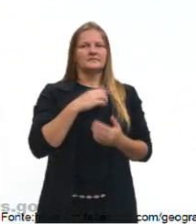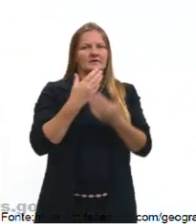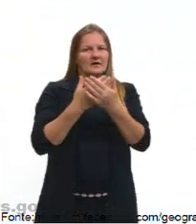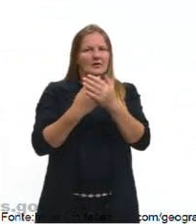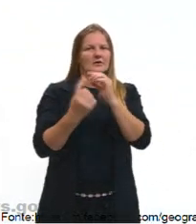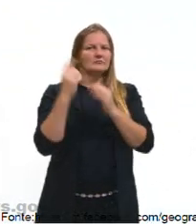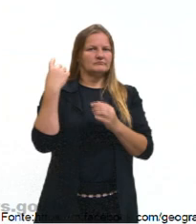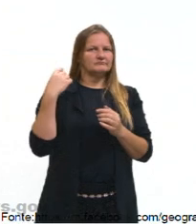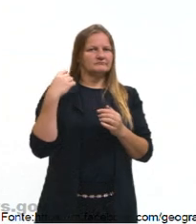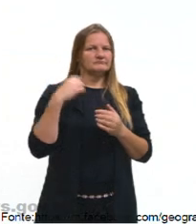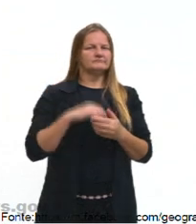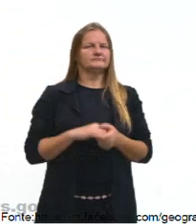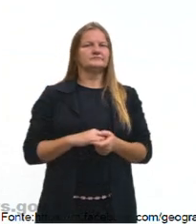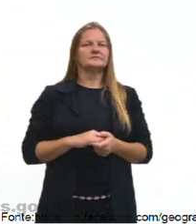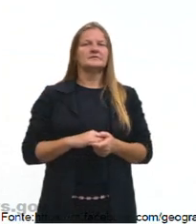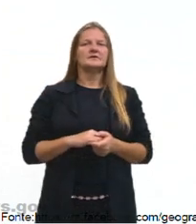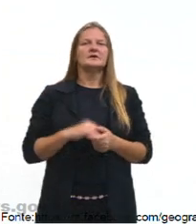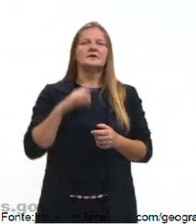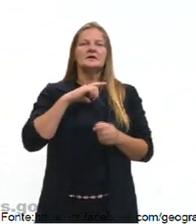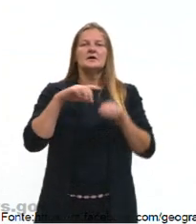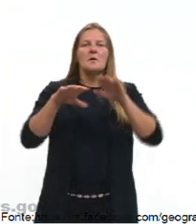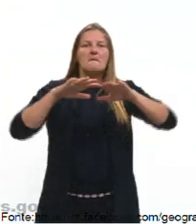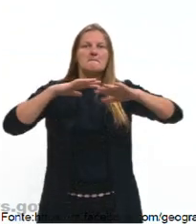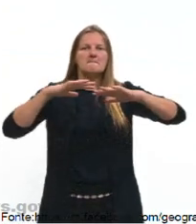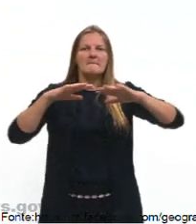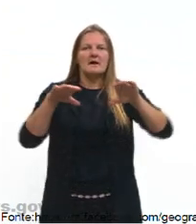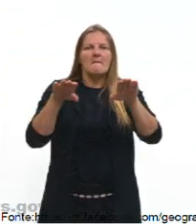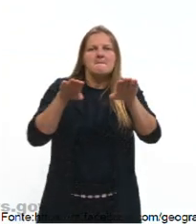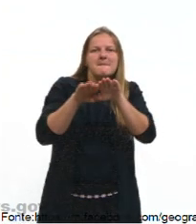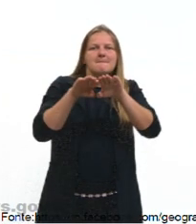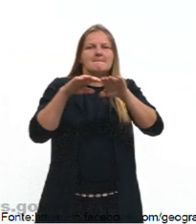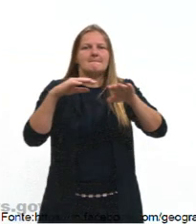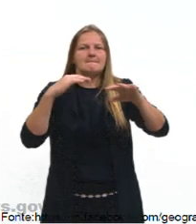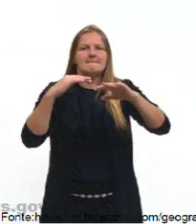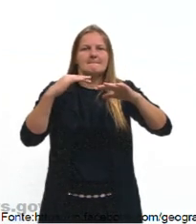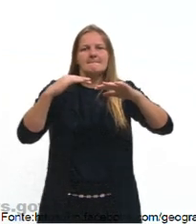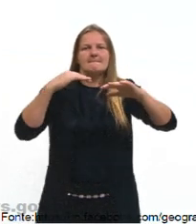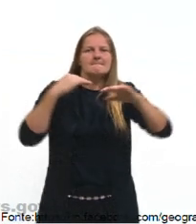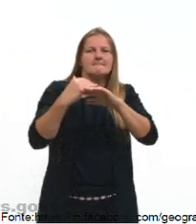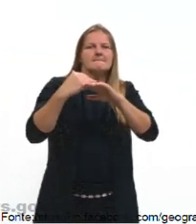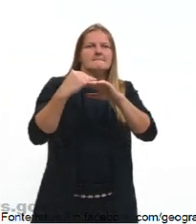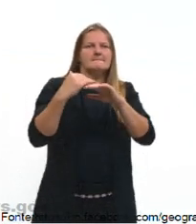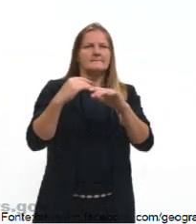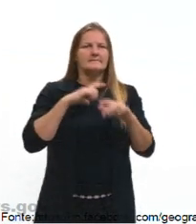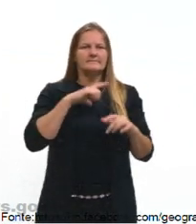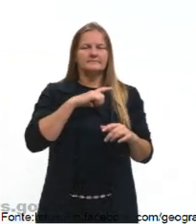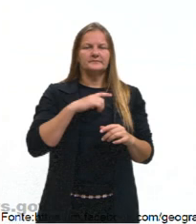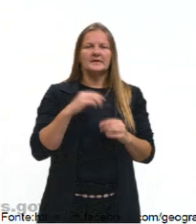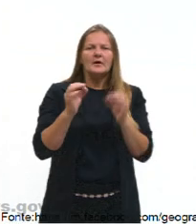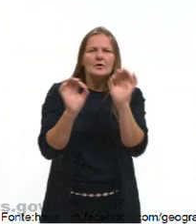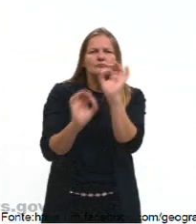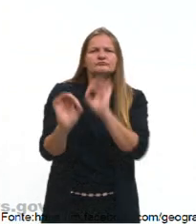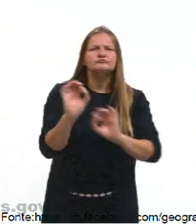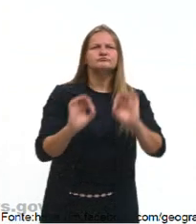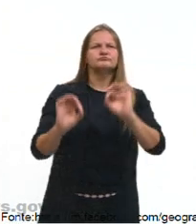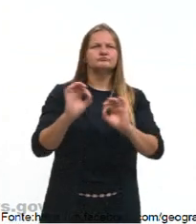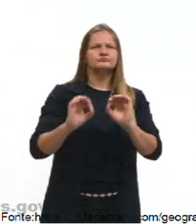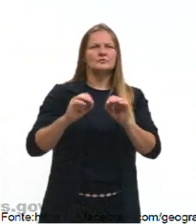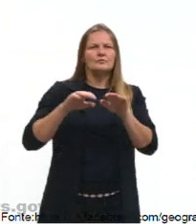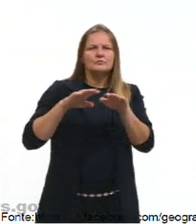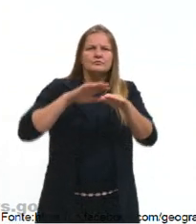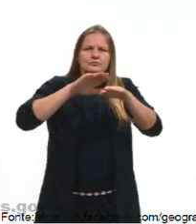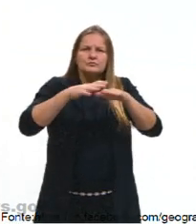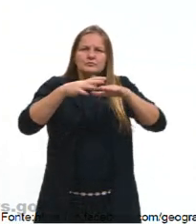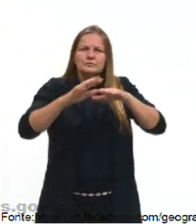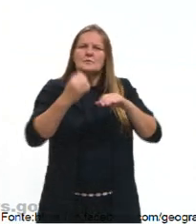passada, que são os choques entre as placas tectônicas. Agora, gente vai modelar essas rochas,